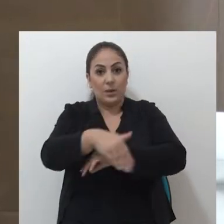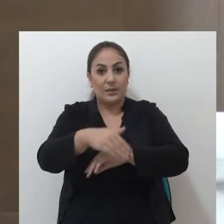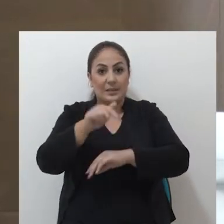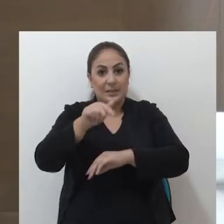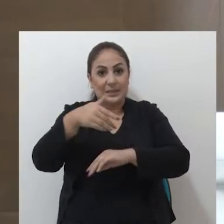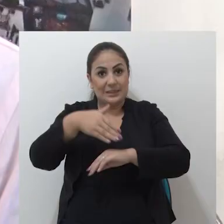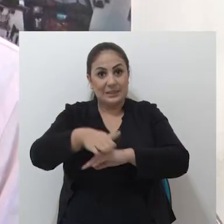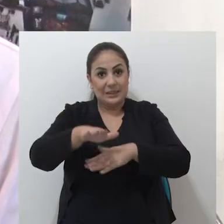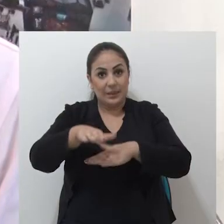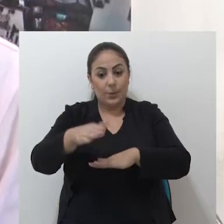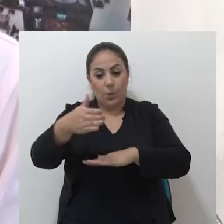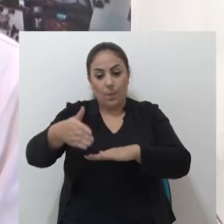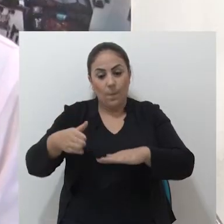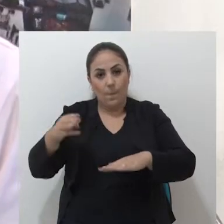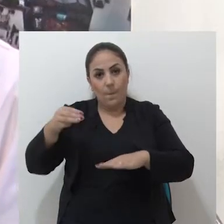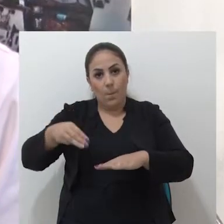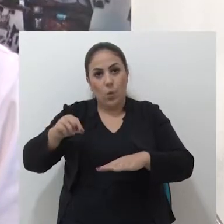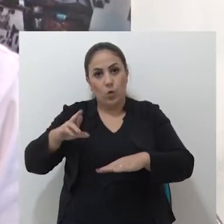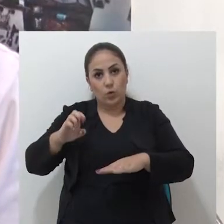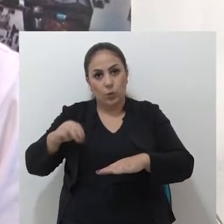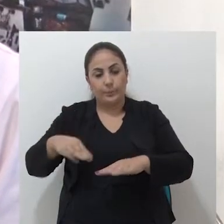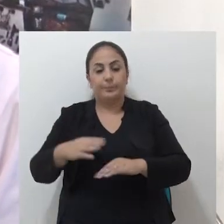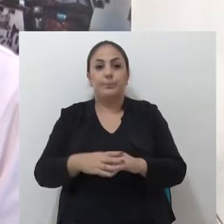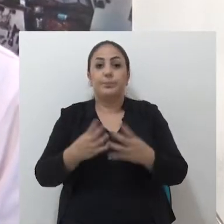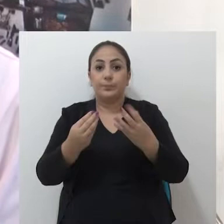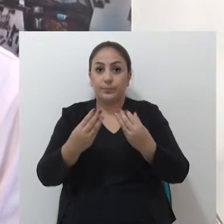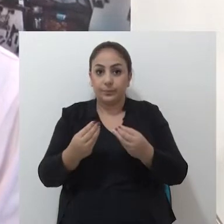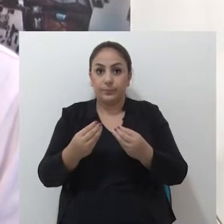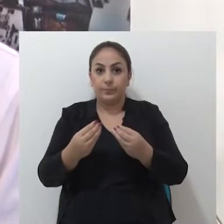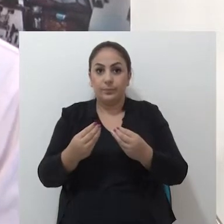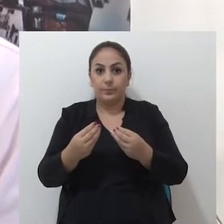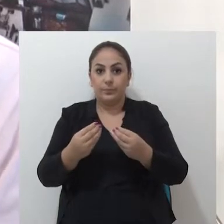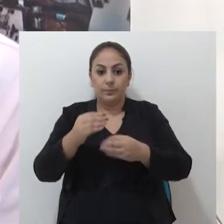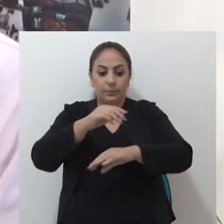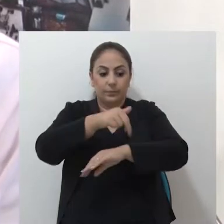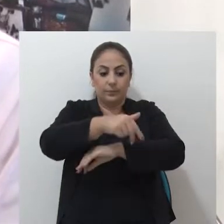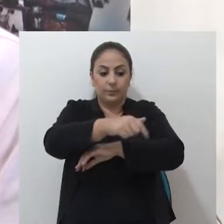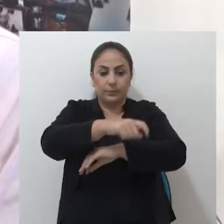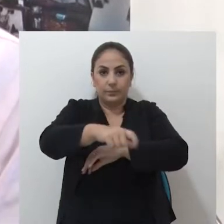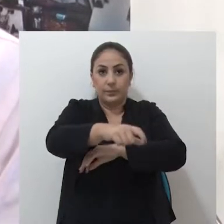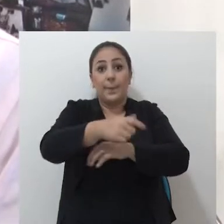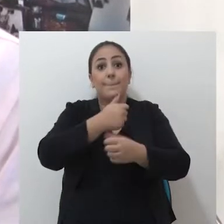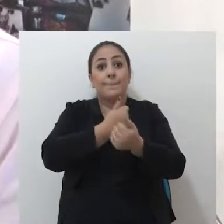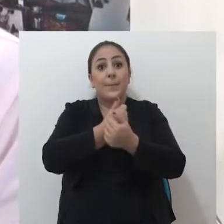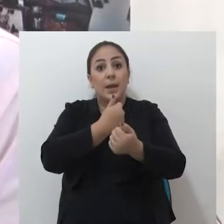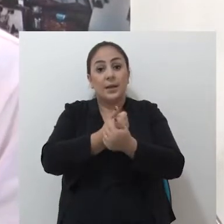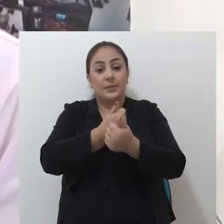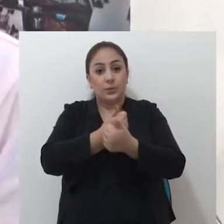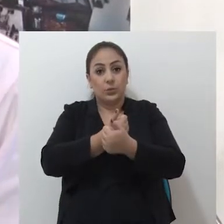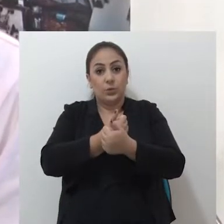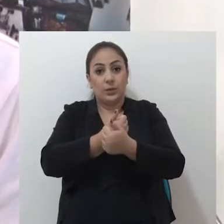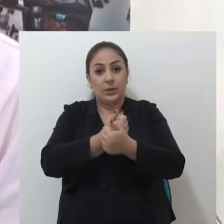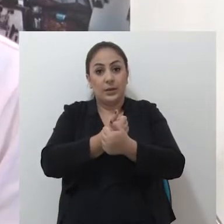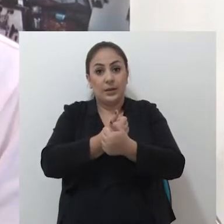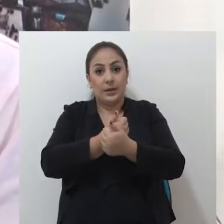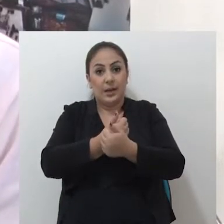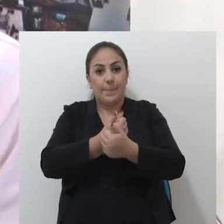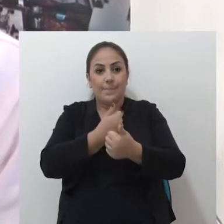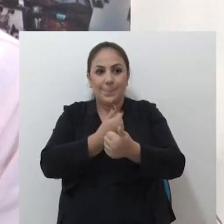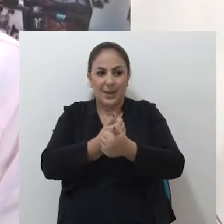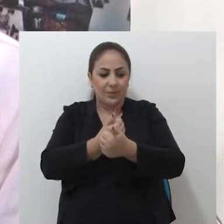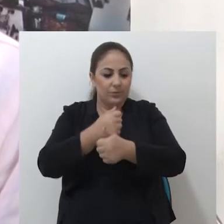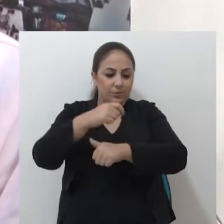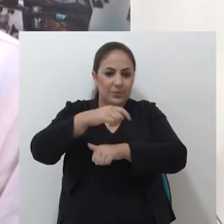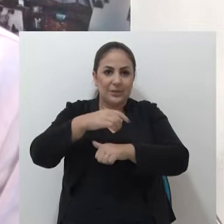com a Rua Moron. Muitas faixas de segurança ou faixas de pedestres se encontram muito próximas aos cruzamentos, muito